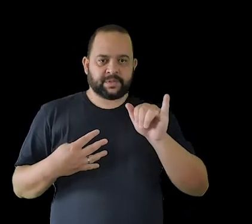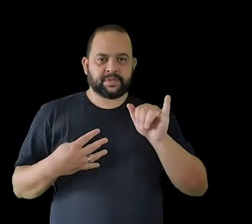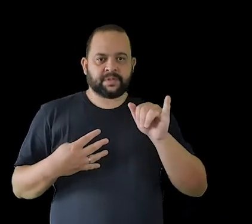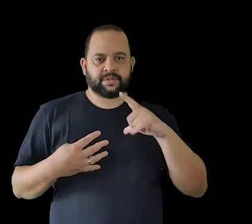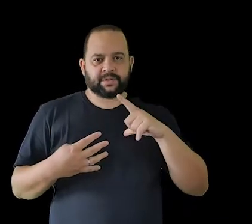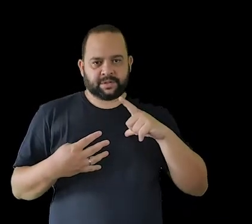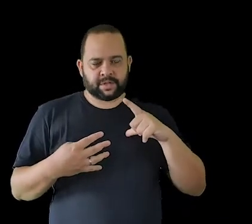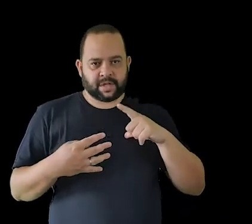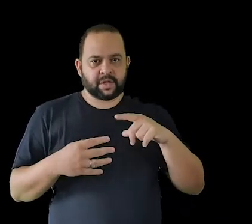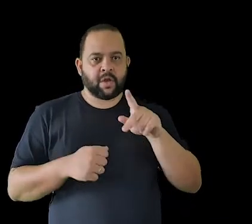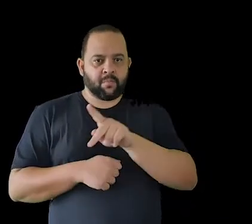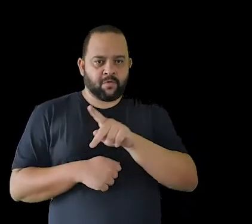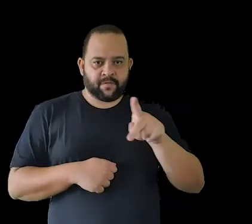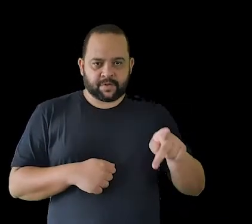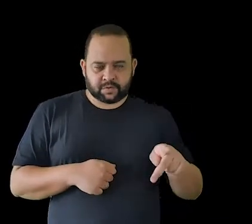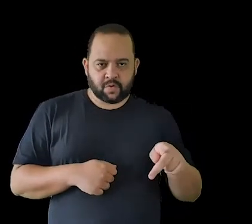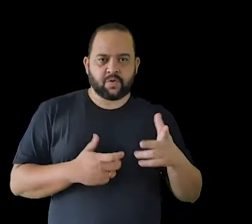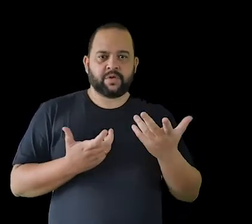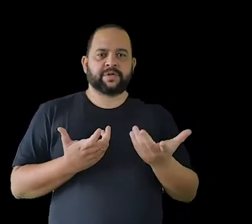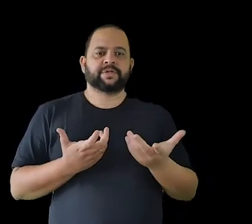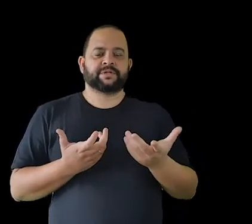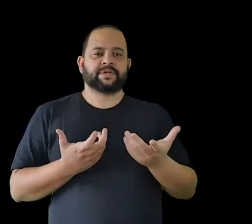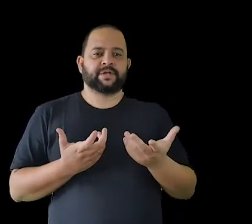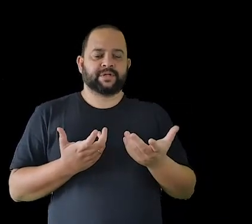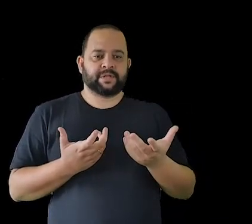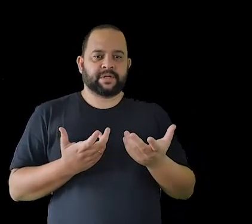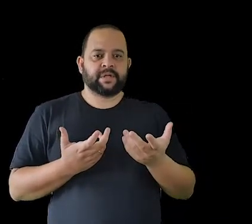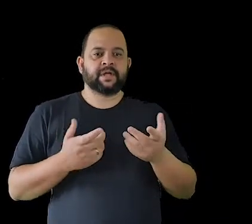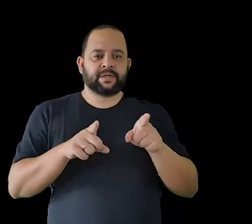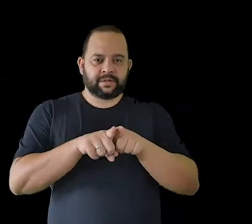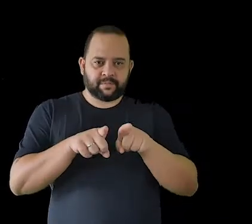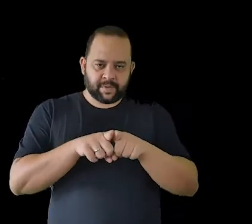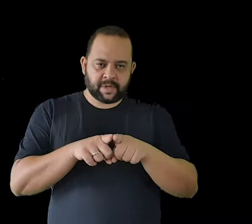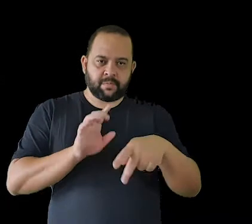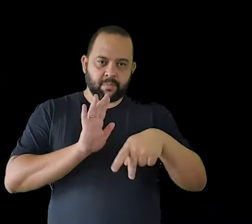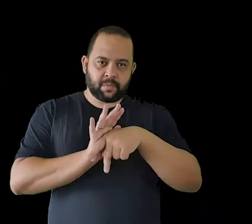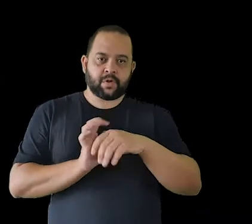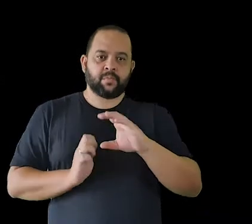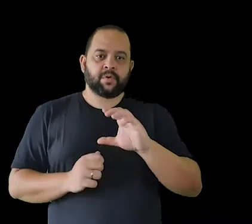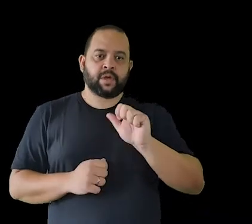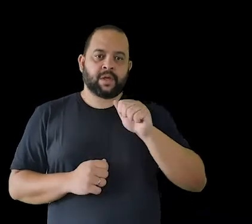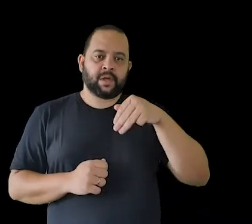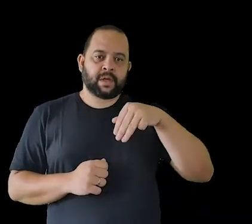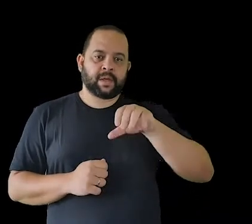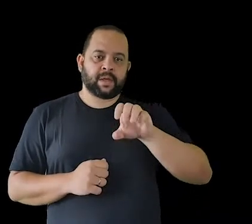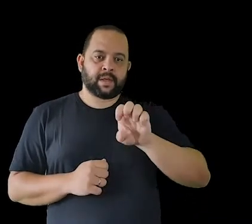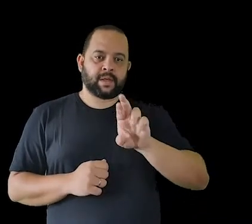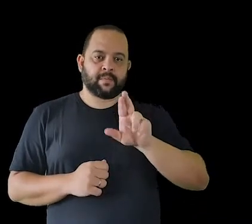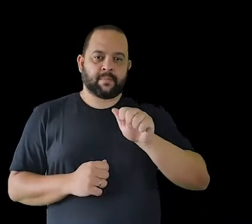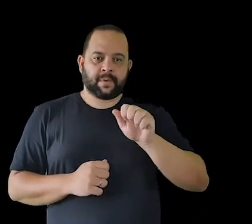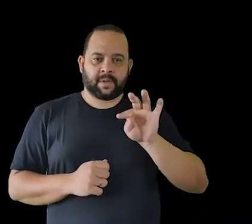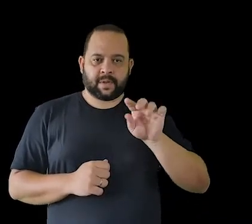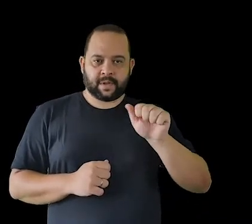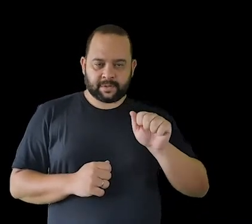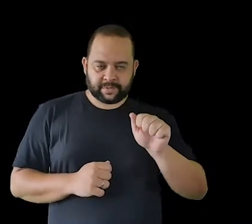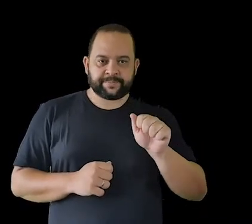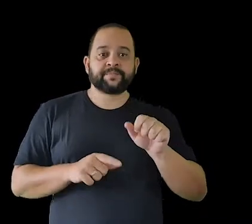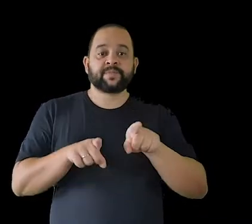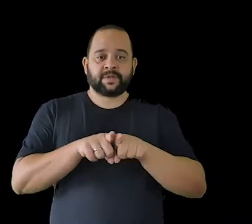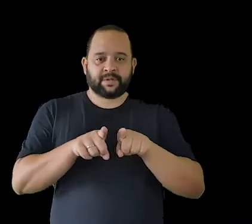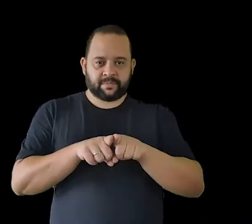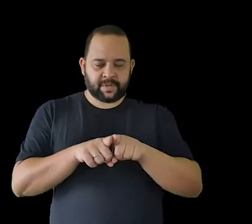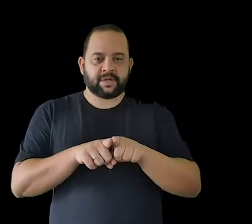professores e chefes de naipe lá da Camerata. A Camerata Filarmônica